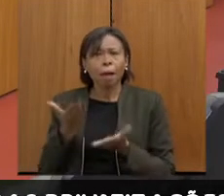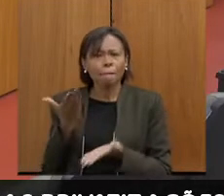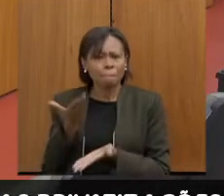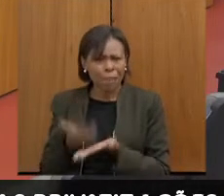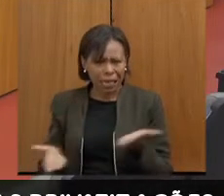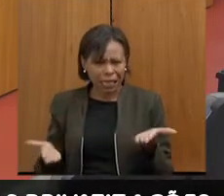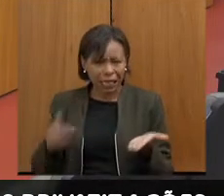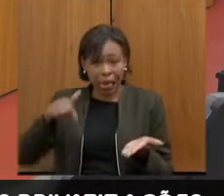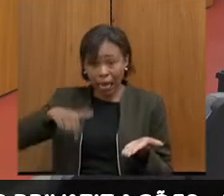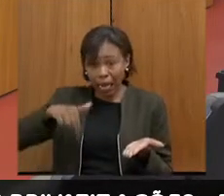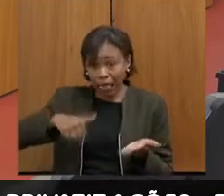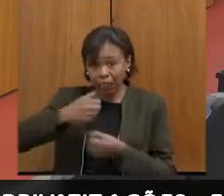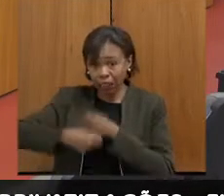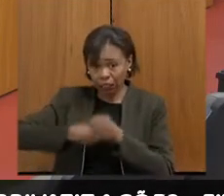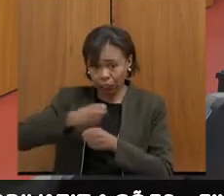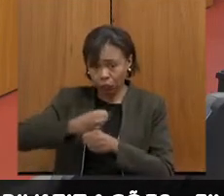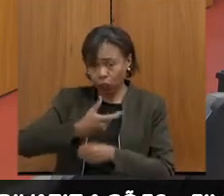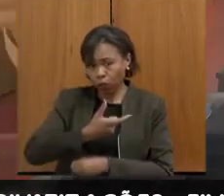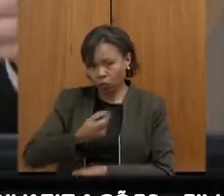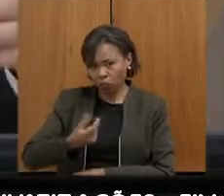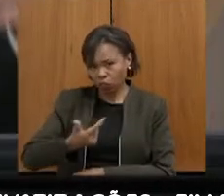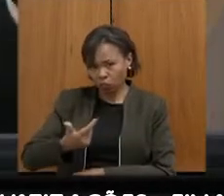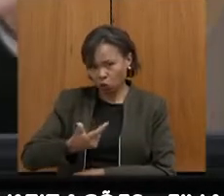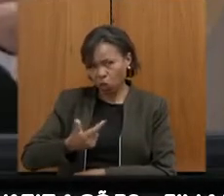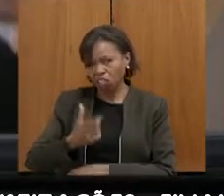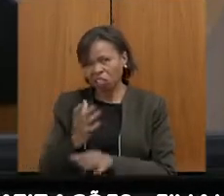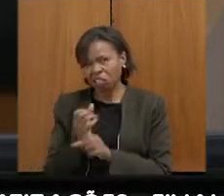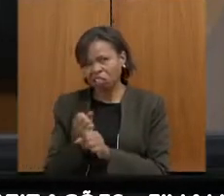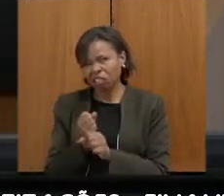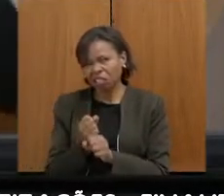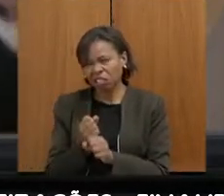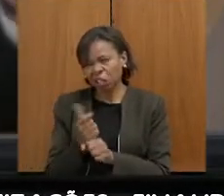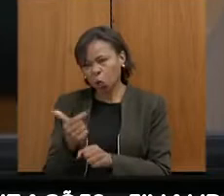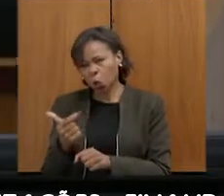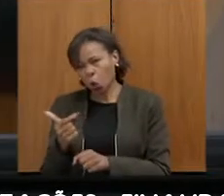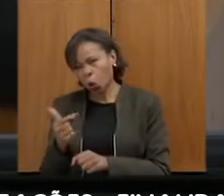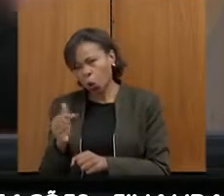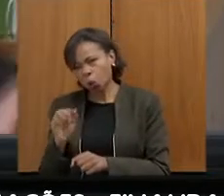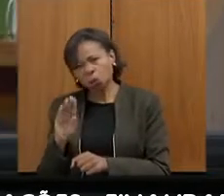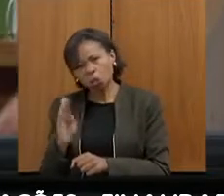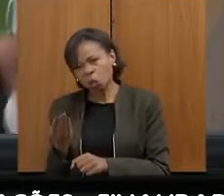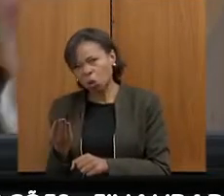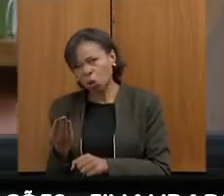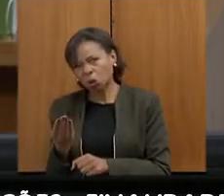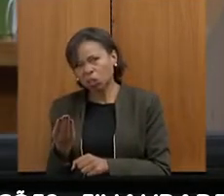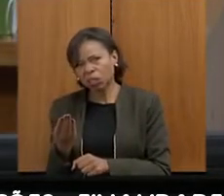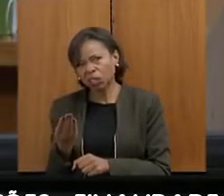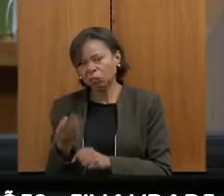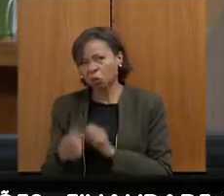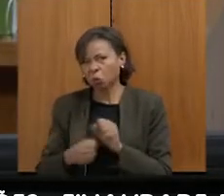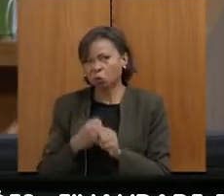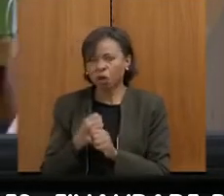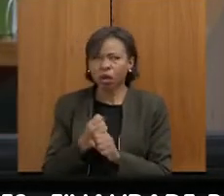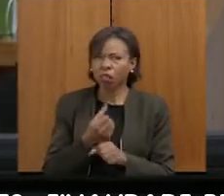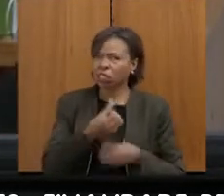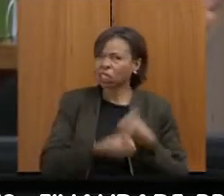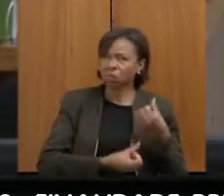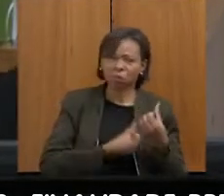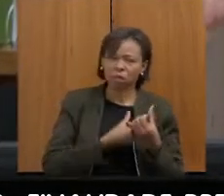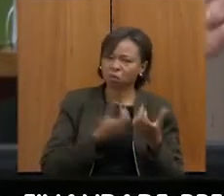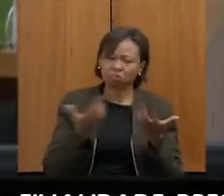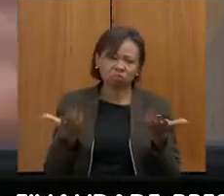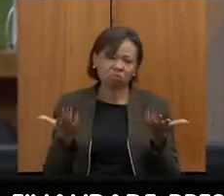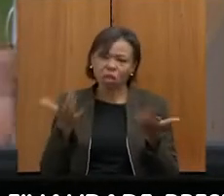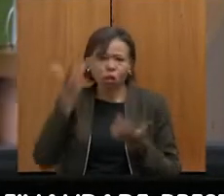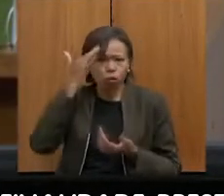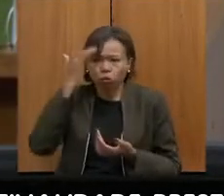ano, a gente ainda está calculando, não é tão direto, se é 12 bilhões de anos, 6 bilhões desse semestre, que existem algumas sazonalidades, eu não